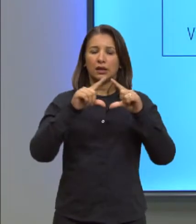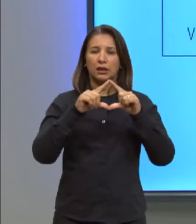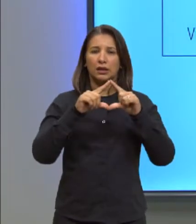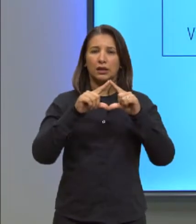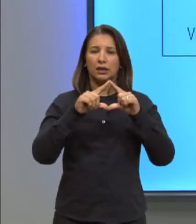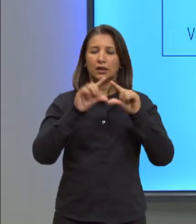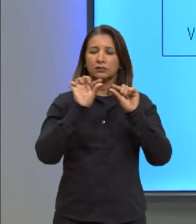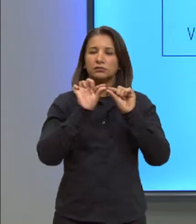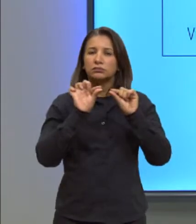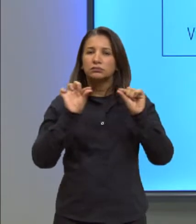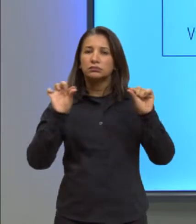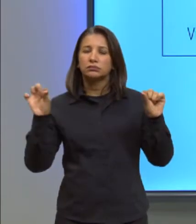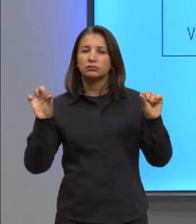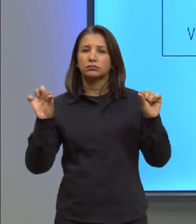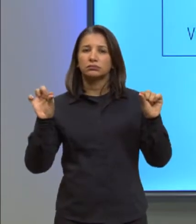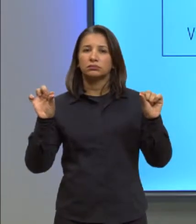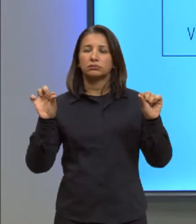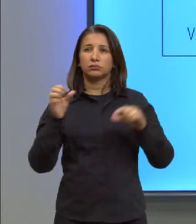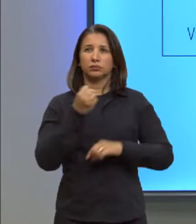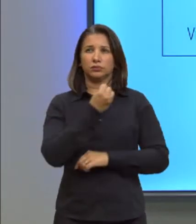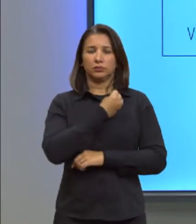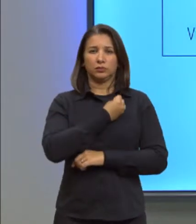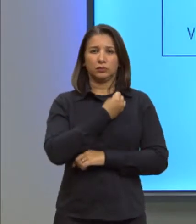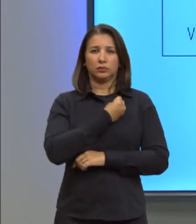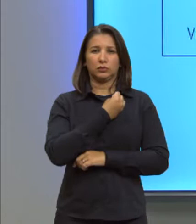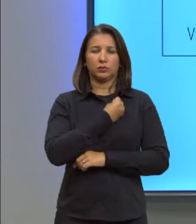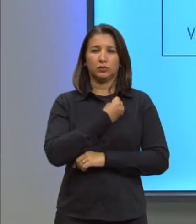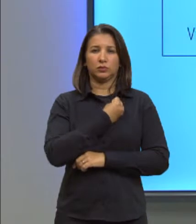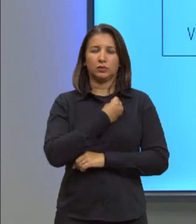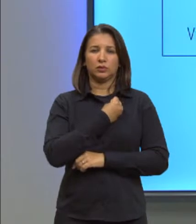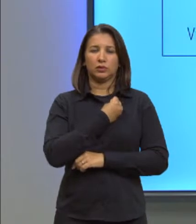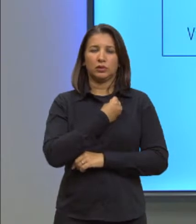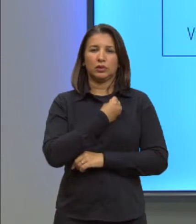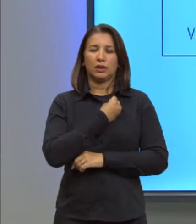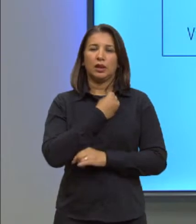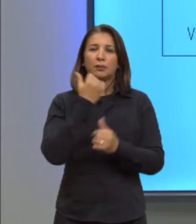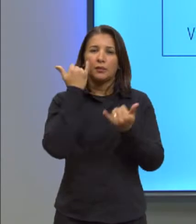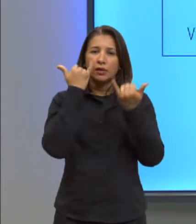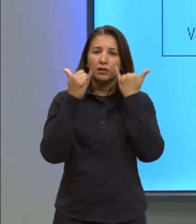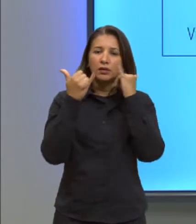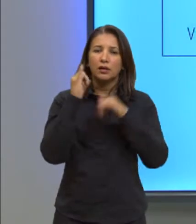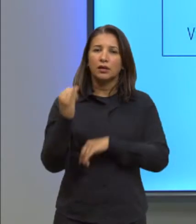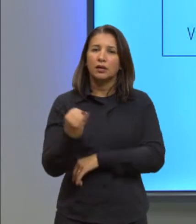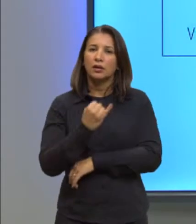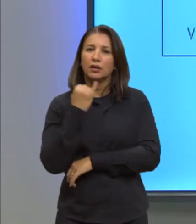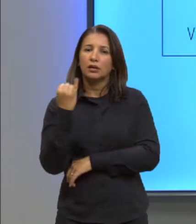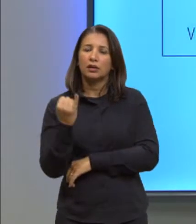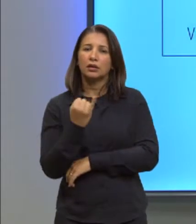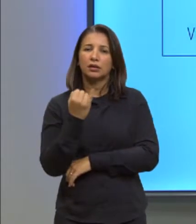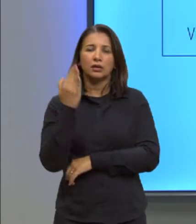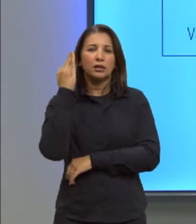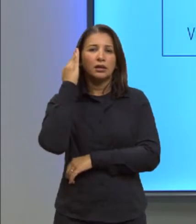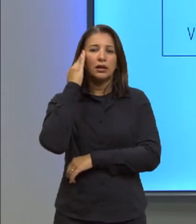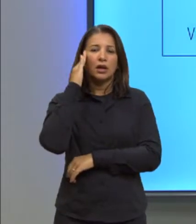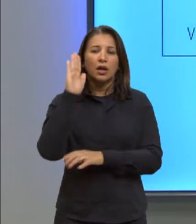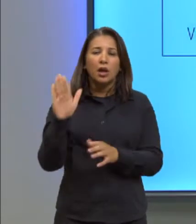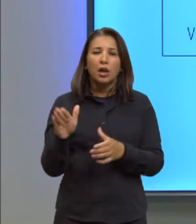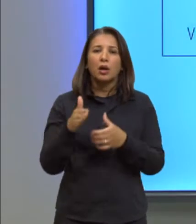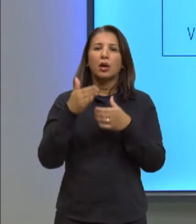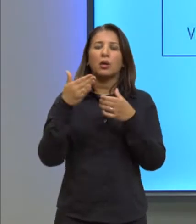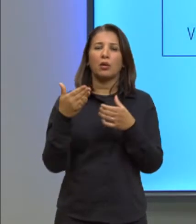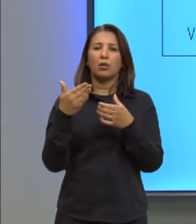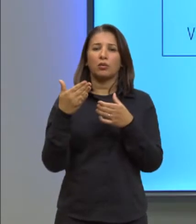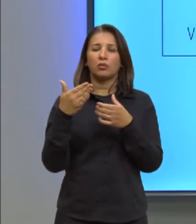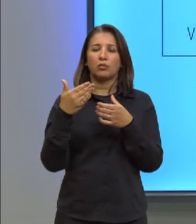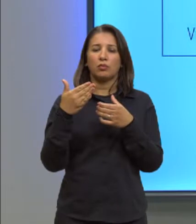Um coeficiente de dilatação é uma informação muito importante para saber qual é a capacidade de um objeto